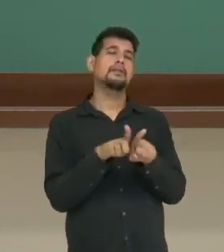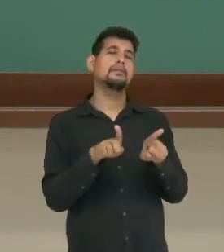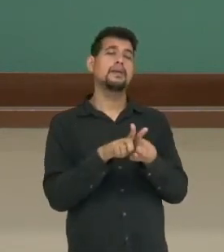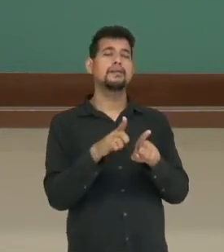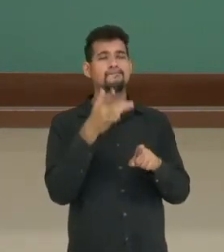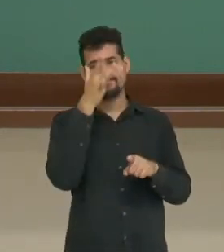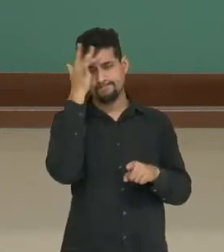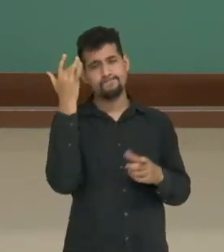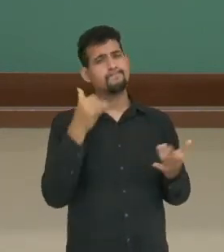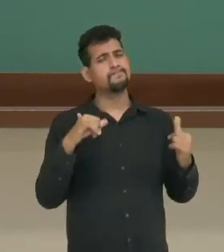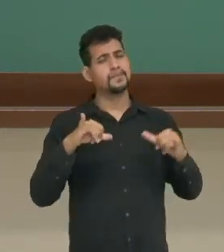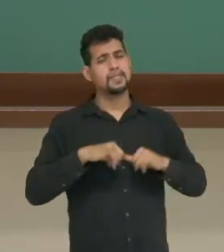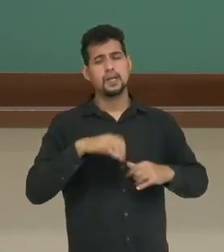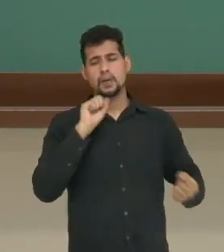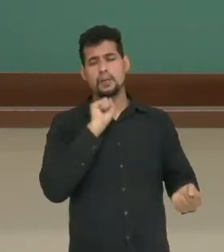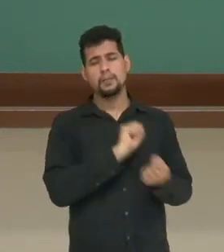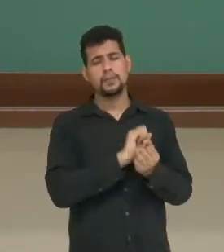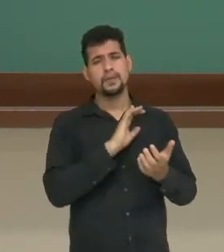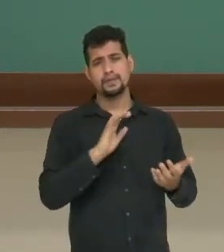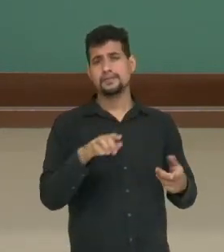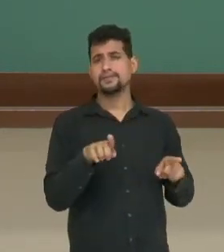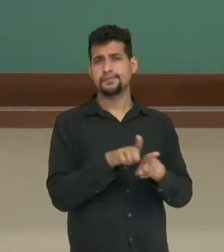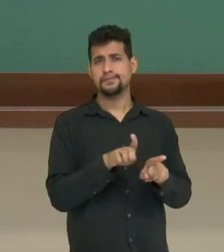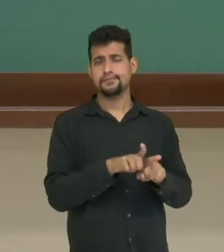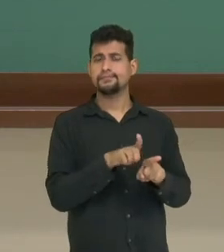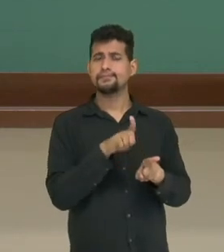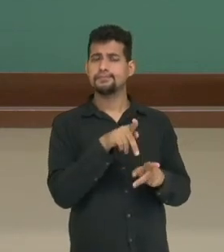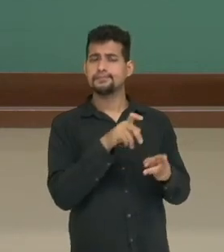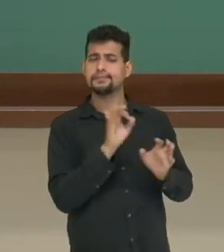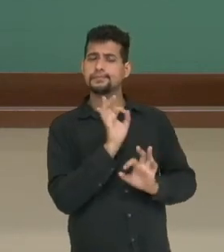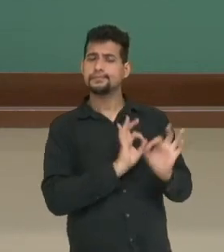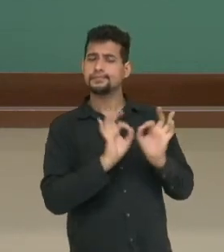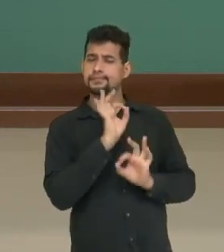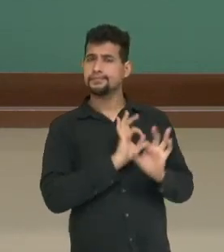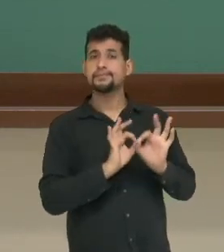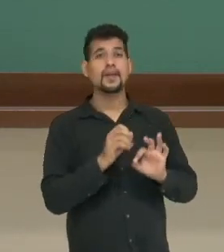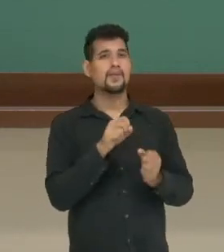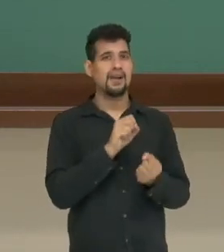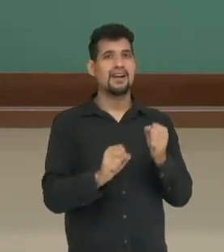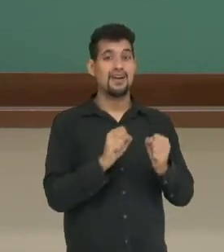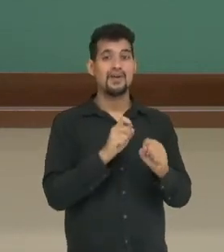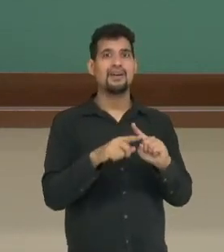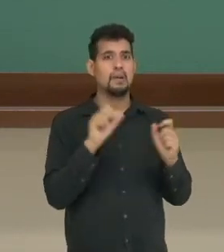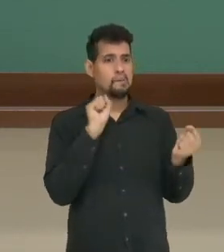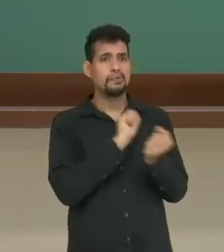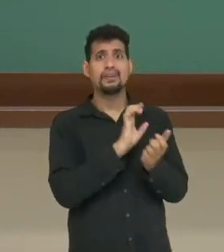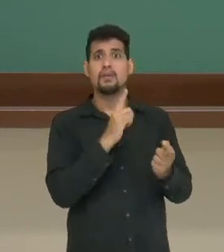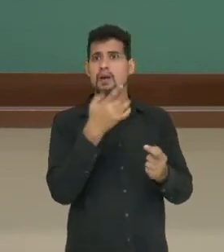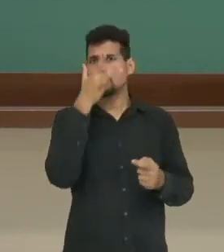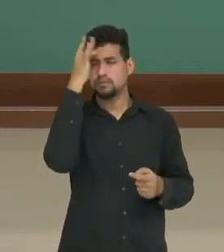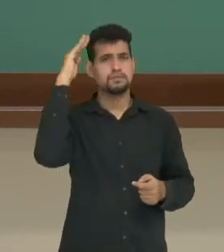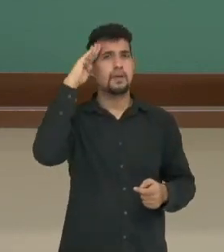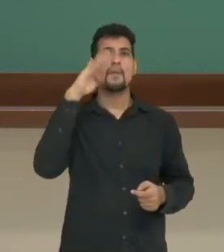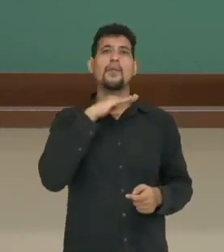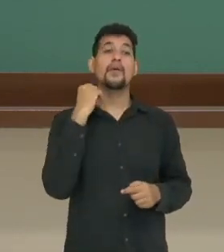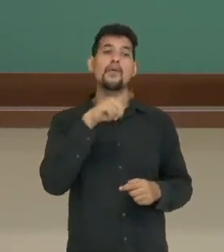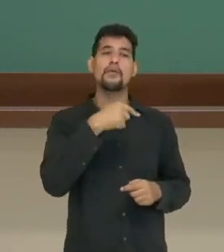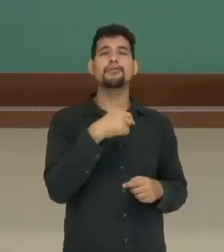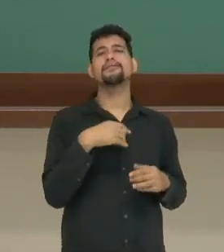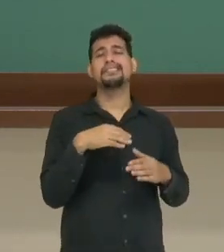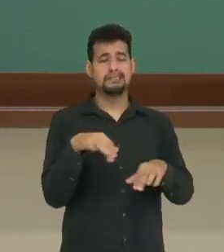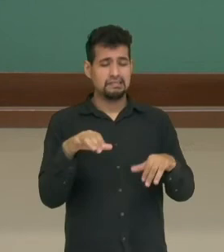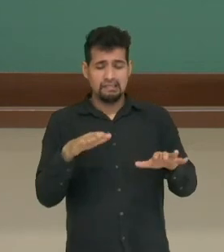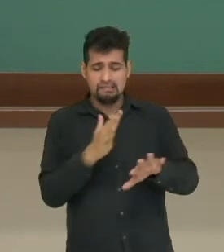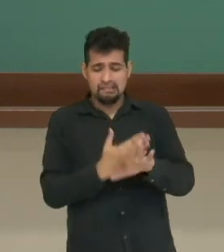frustrado, as bombas explodiram ainda enquanto estavam sendo preparadas num veículo e um militar morreu, outro ficou ferido e